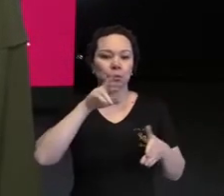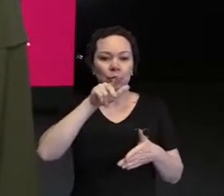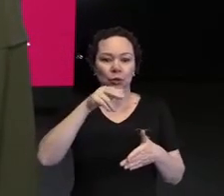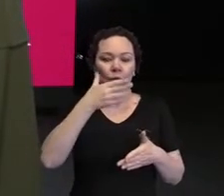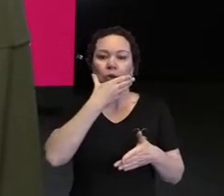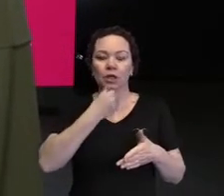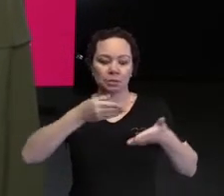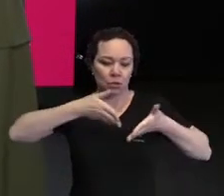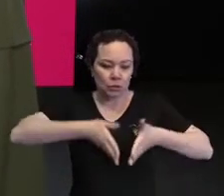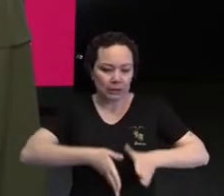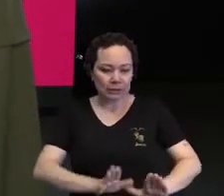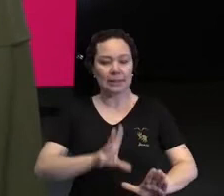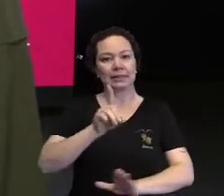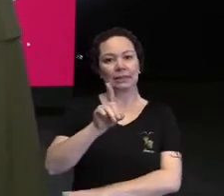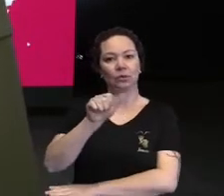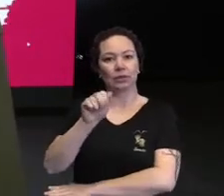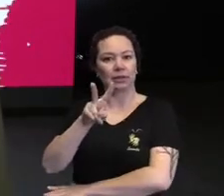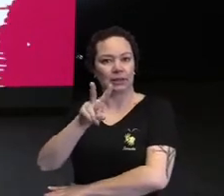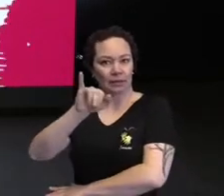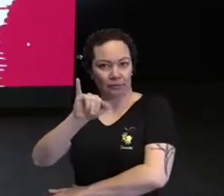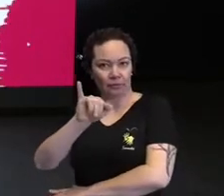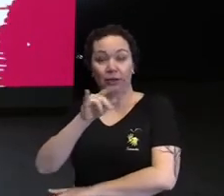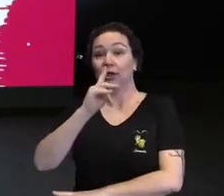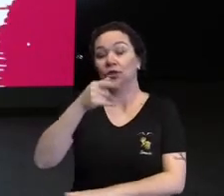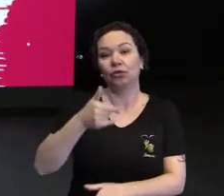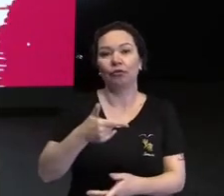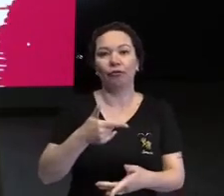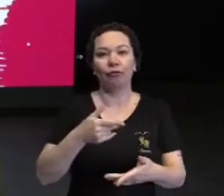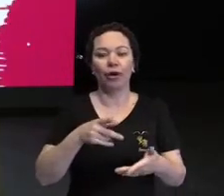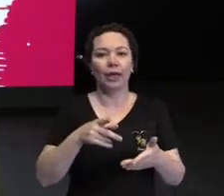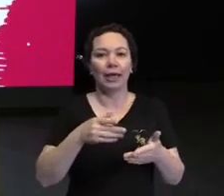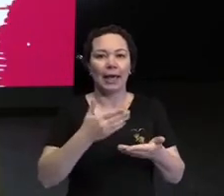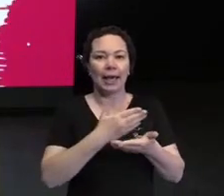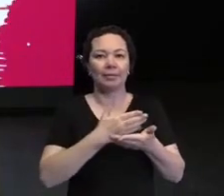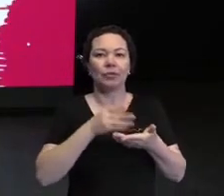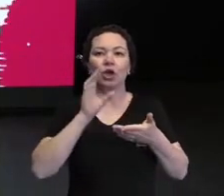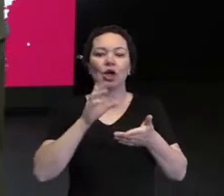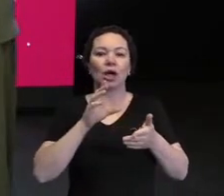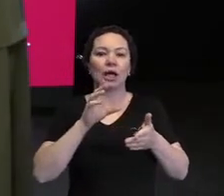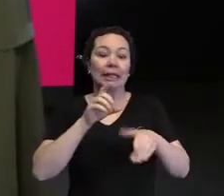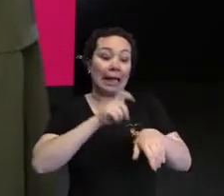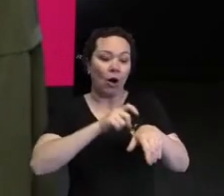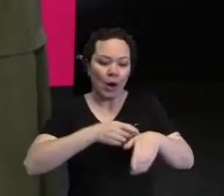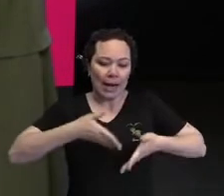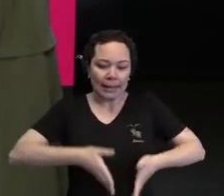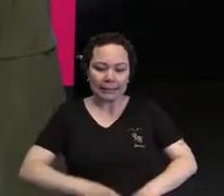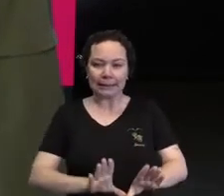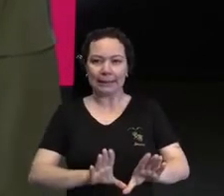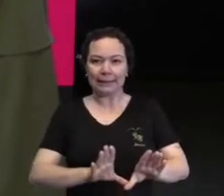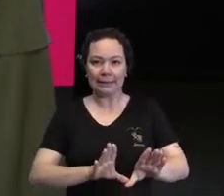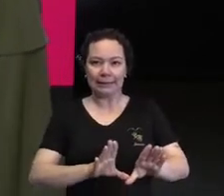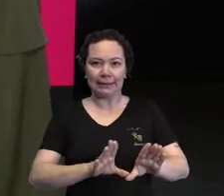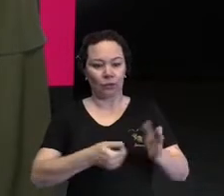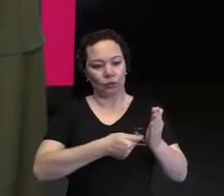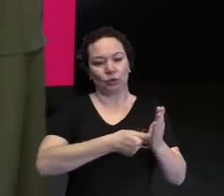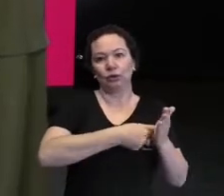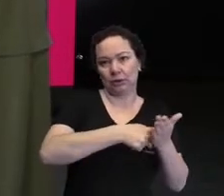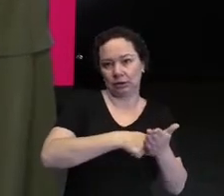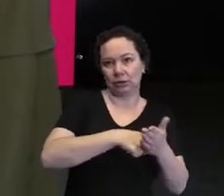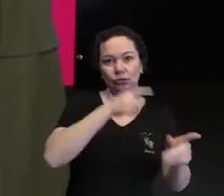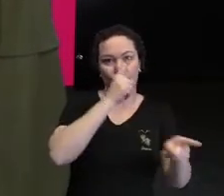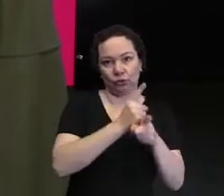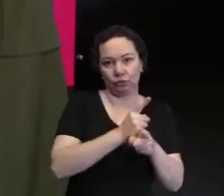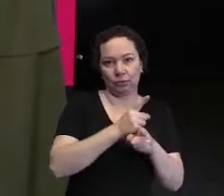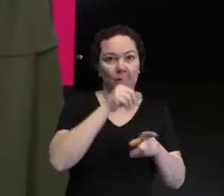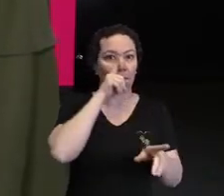não foi na maternidade que a minha mãe teve o primeiro diagnóstico da T21, da trissomia 21. Na verdade,